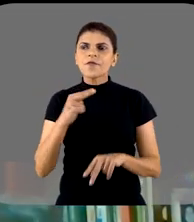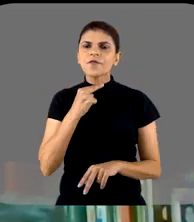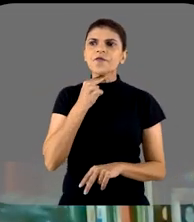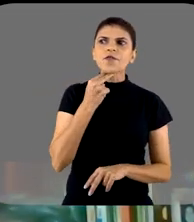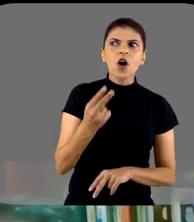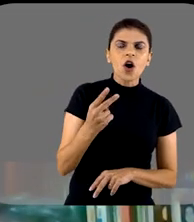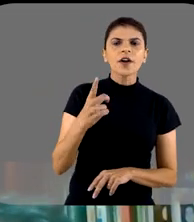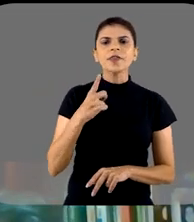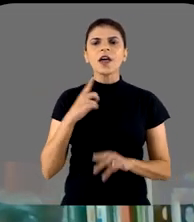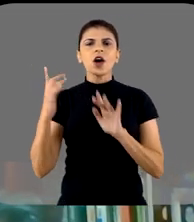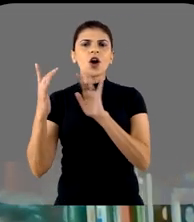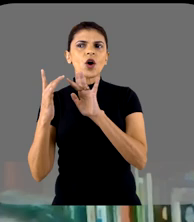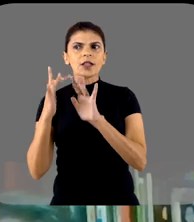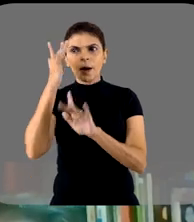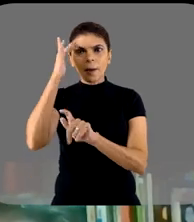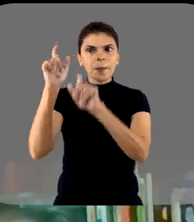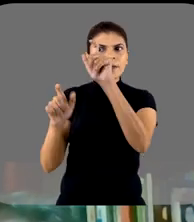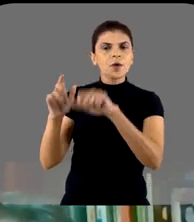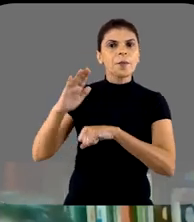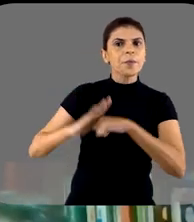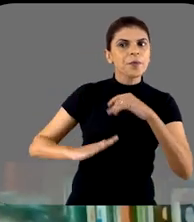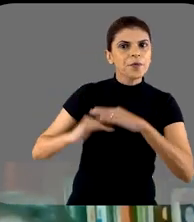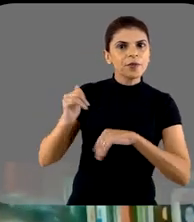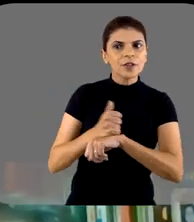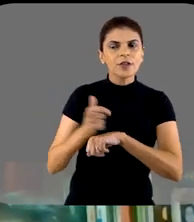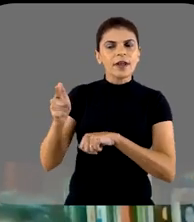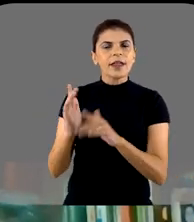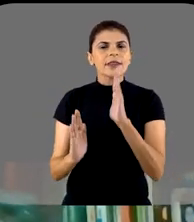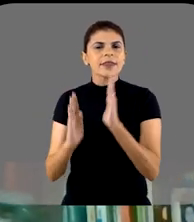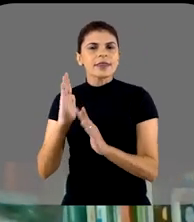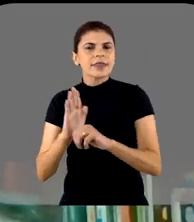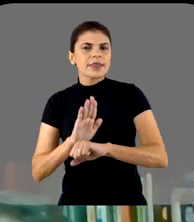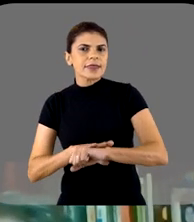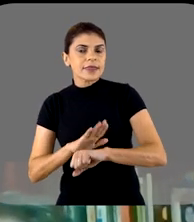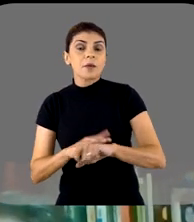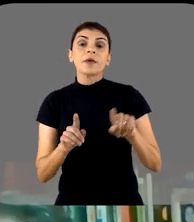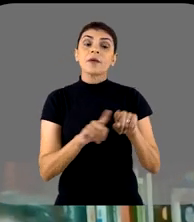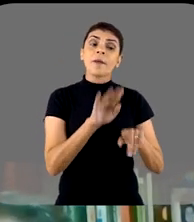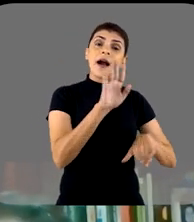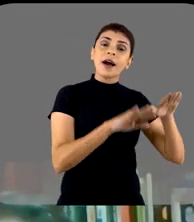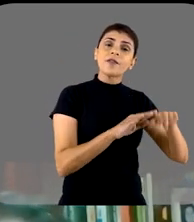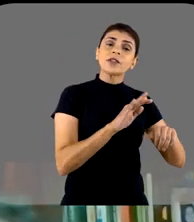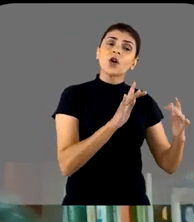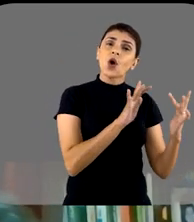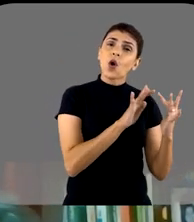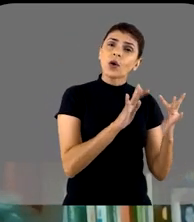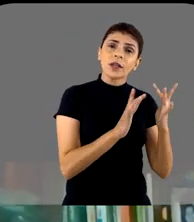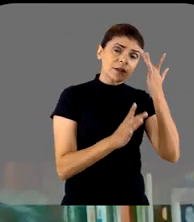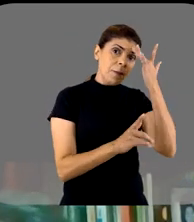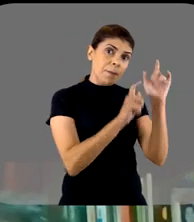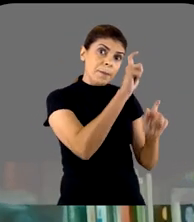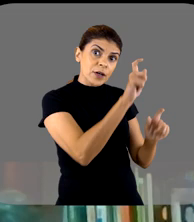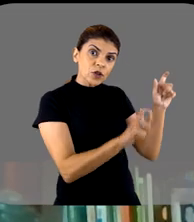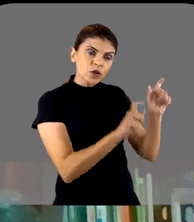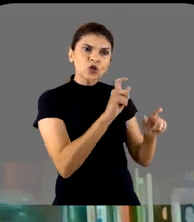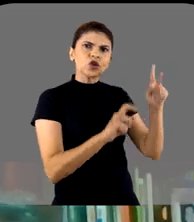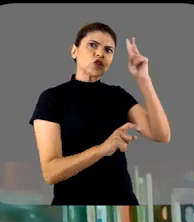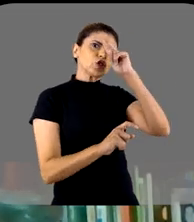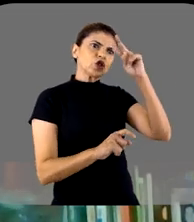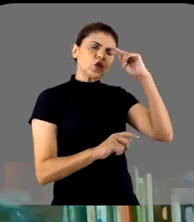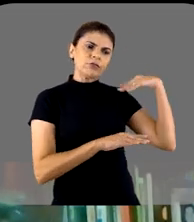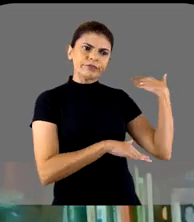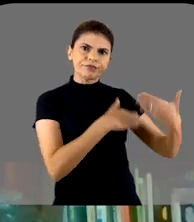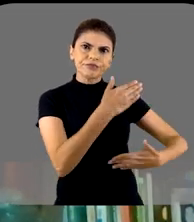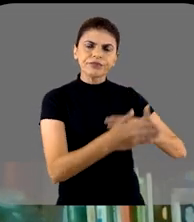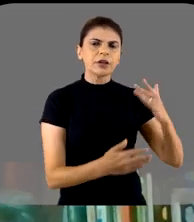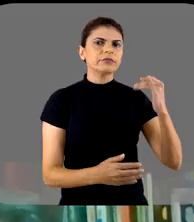a voz, ou ter um contato com um especialista de um determinado tema, de você ter contato, às vezes, com uma fonte, ou seja, com um personagem